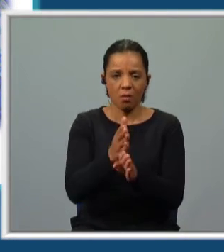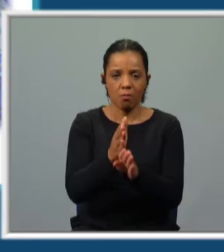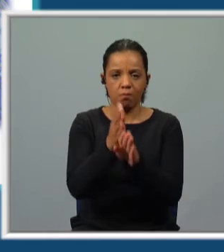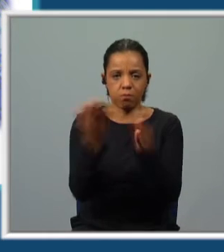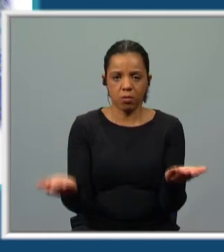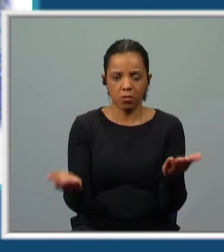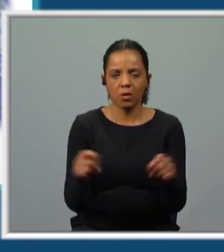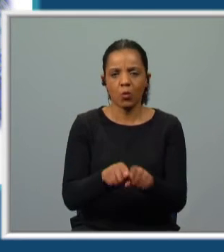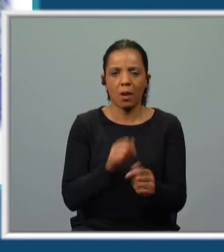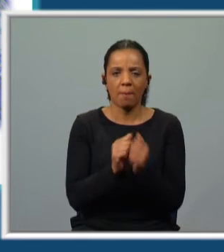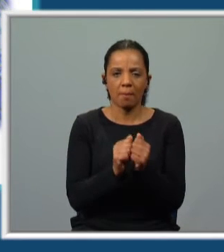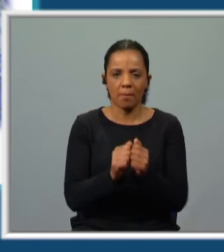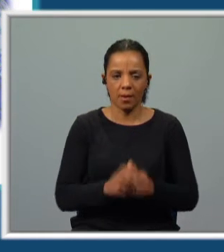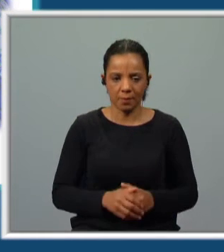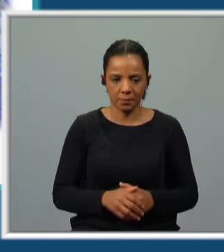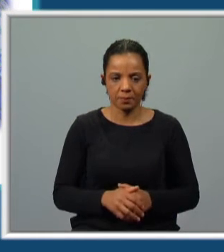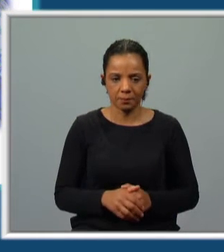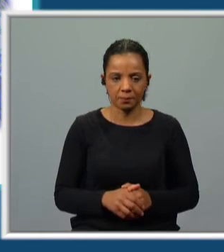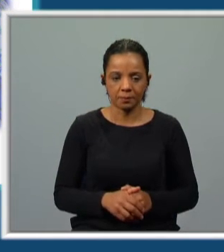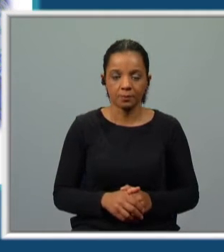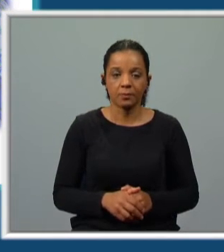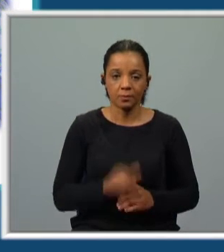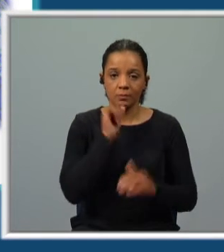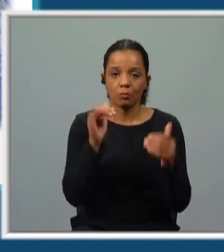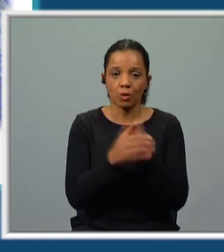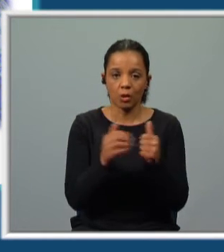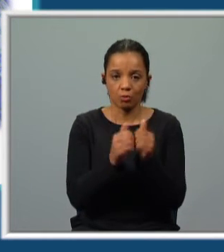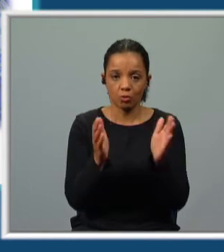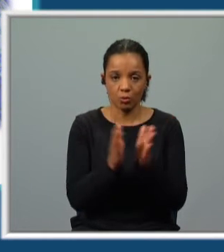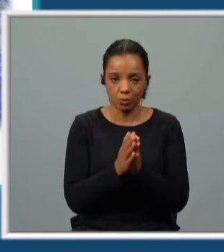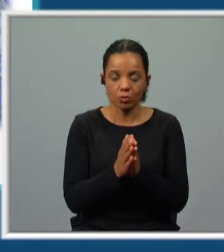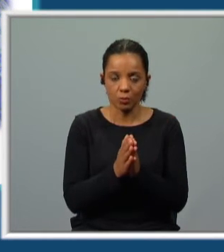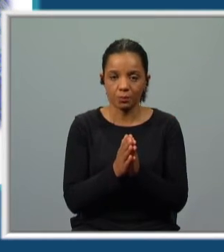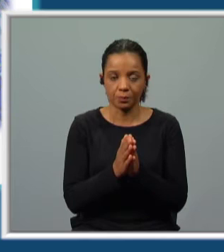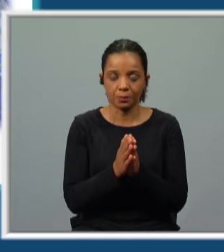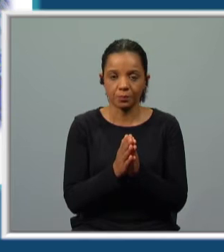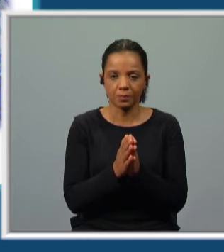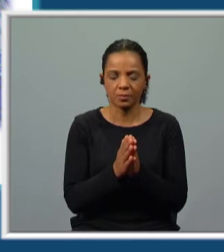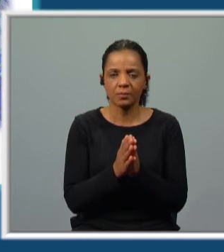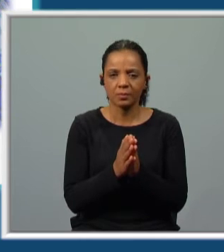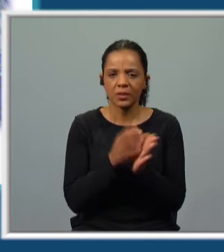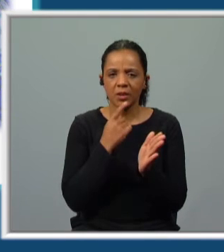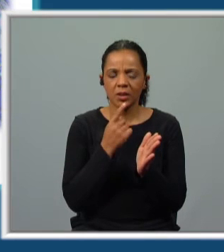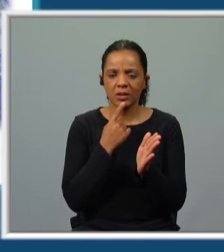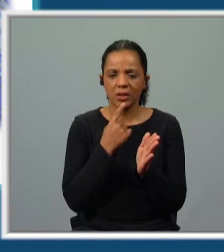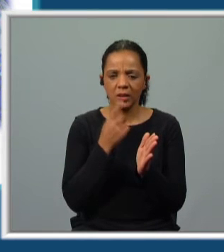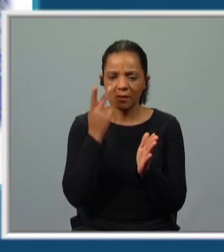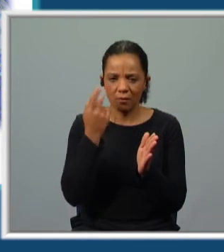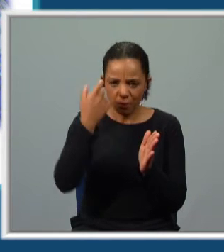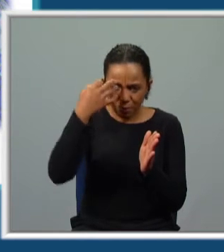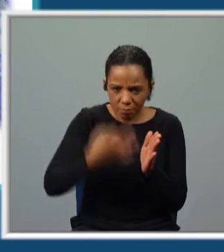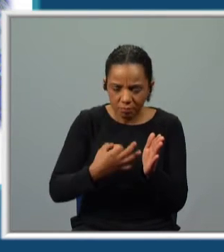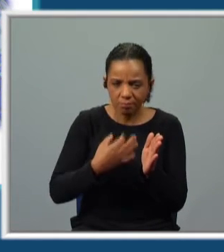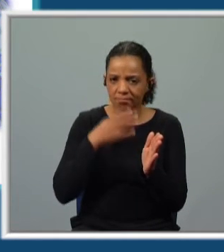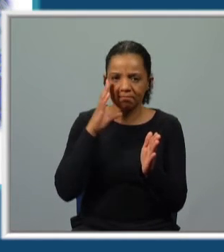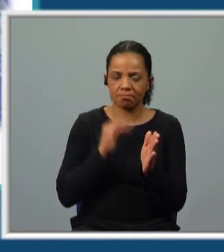papel. Então, repara, morremos todos. Manuel não está certo de estar vivo. É